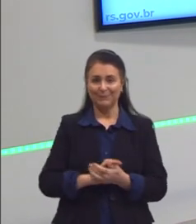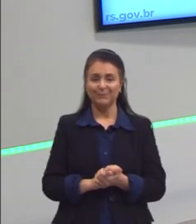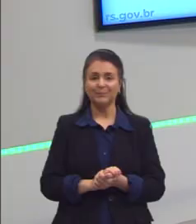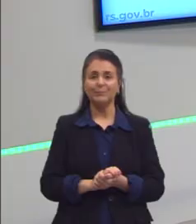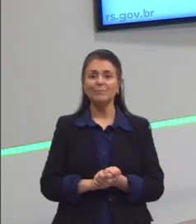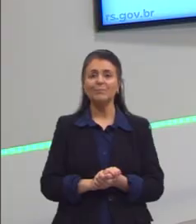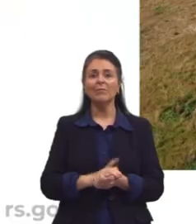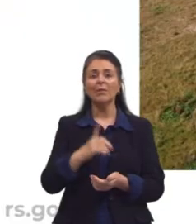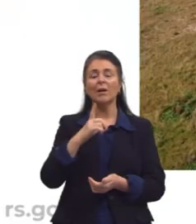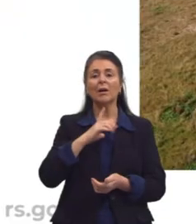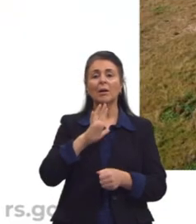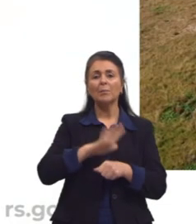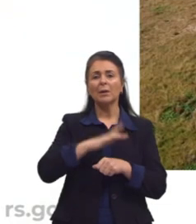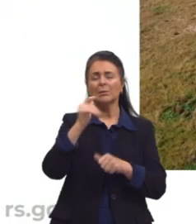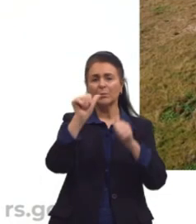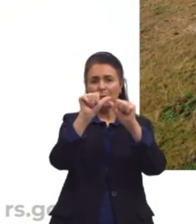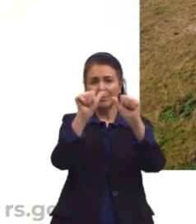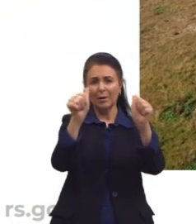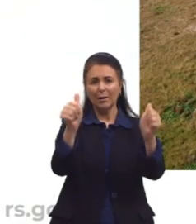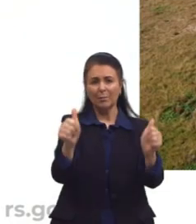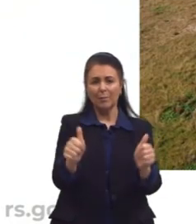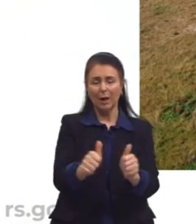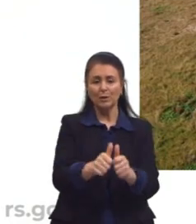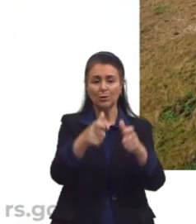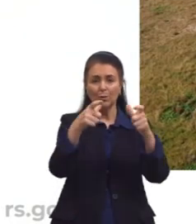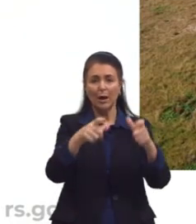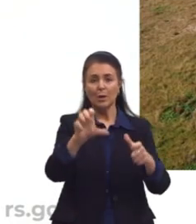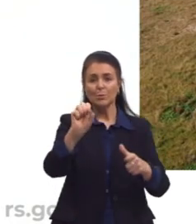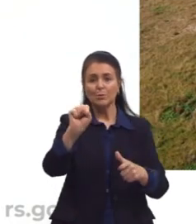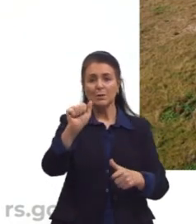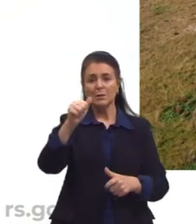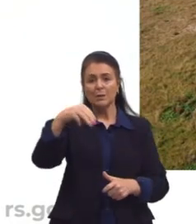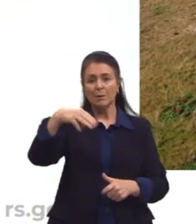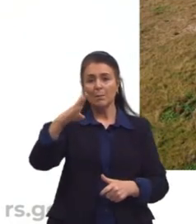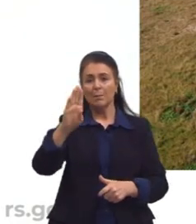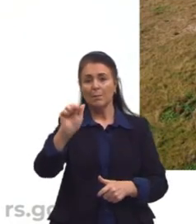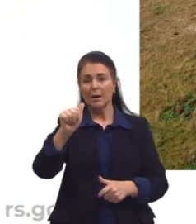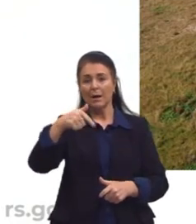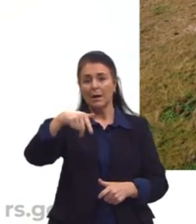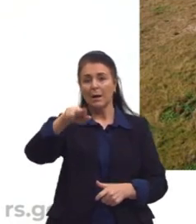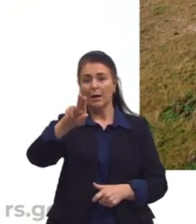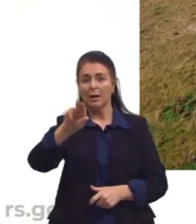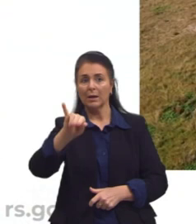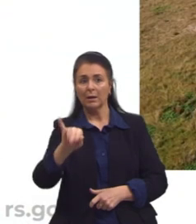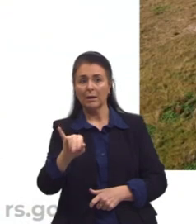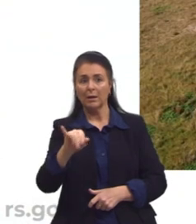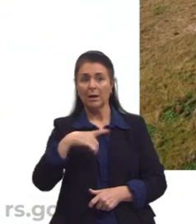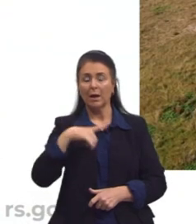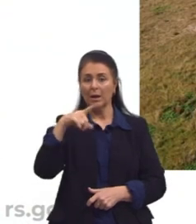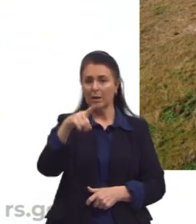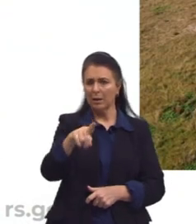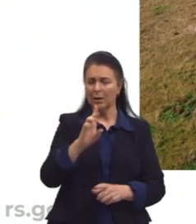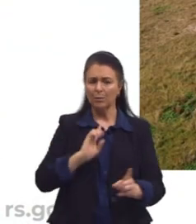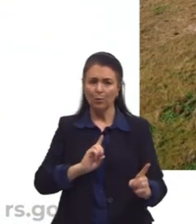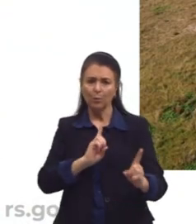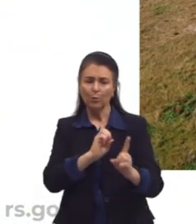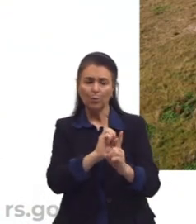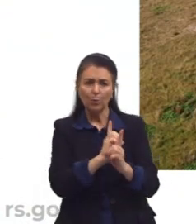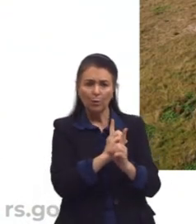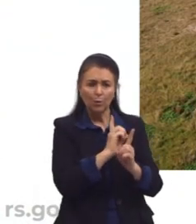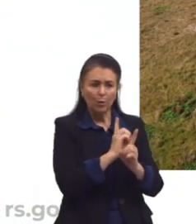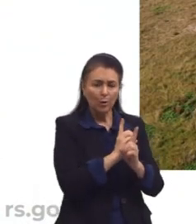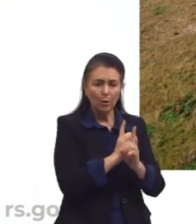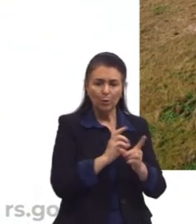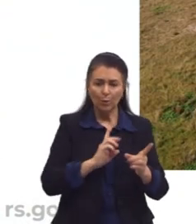Aqui, então, mais uma imagem de um sambaqui. Pensar, então, que esse sambaqui é um vestígio de milhares de anos atrás,